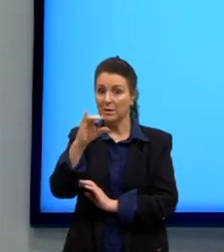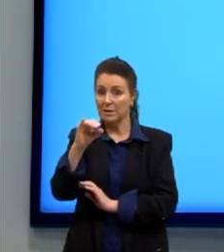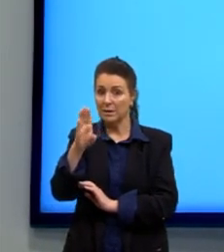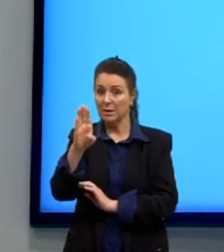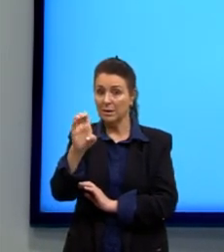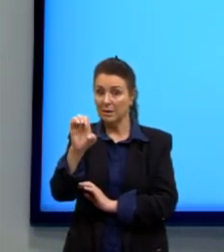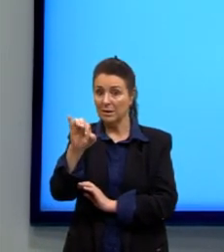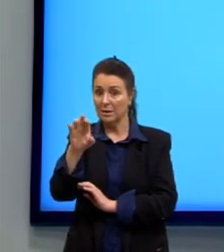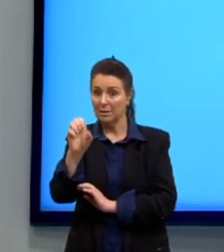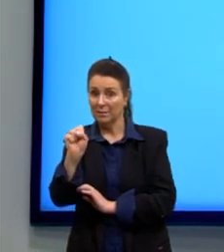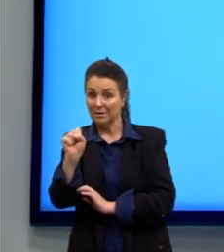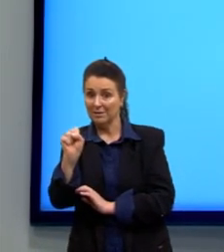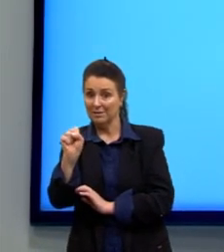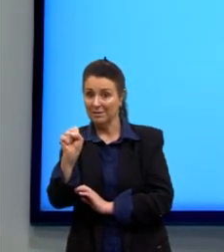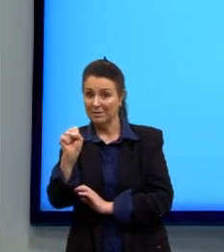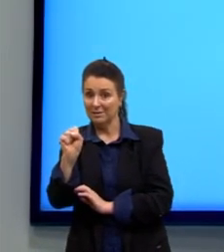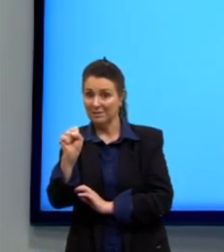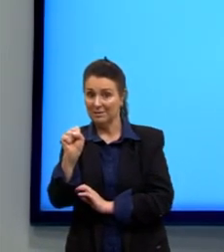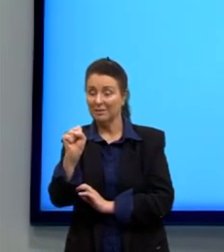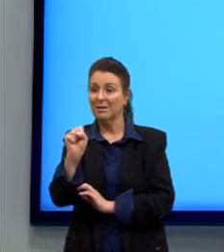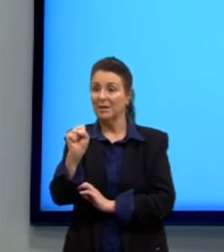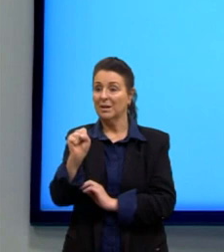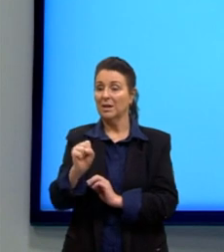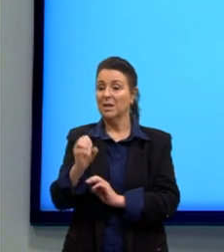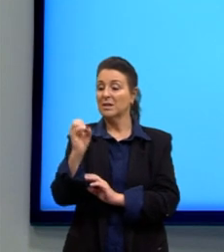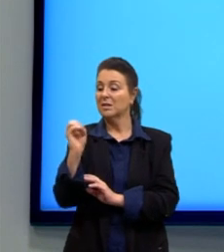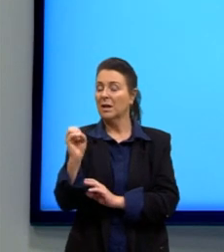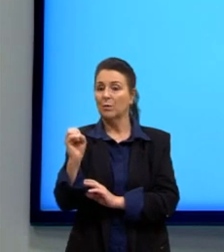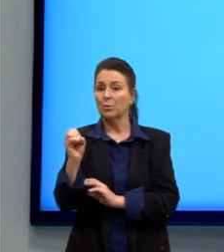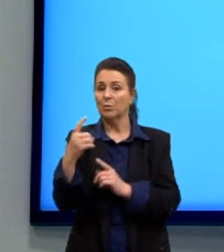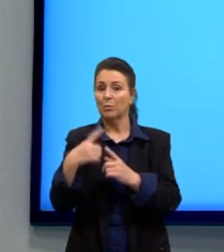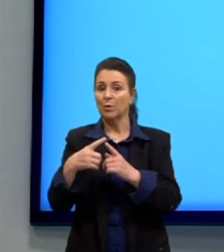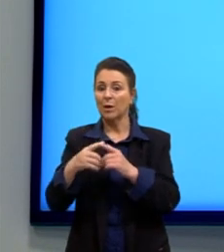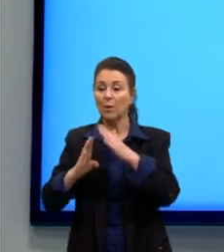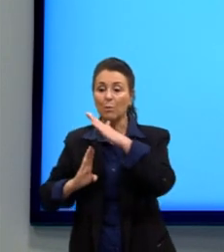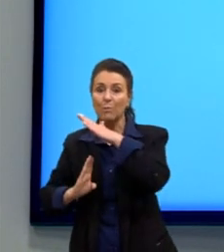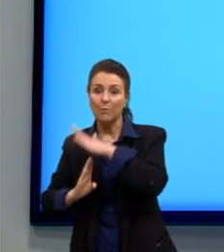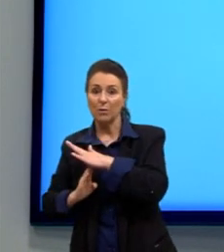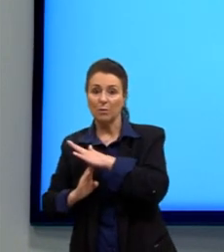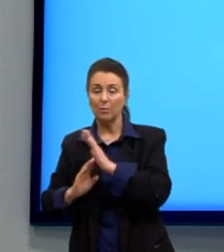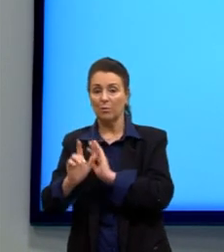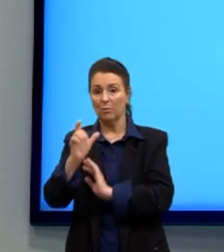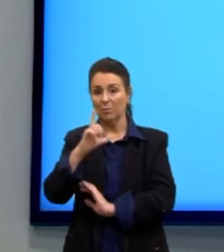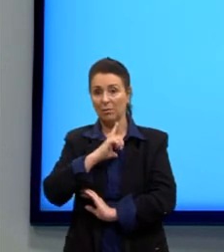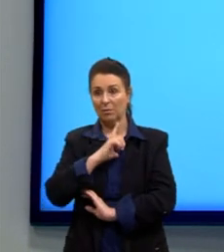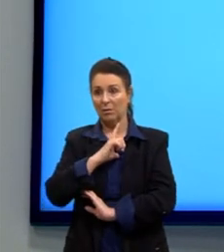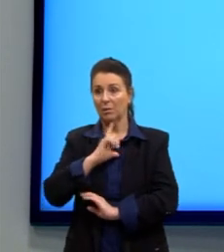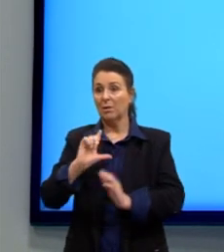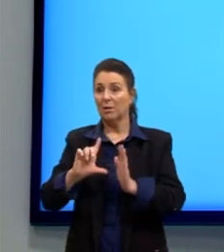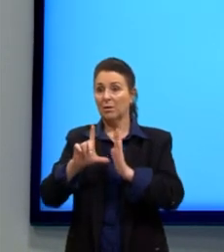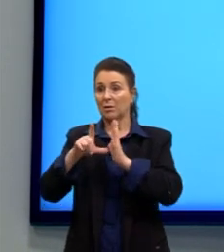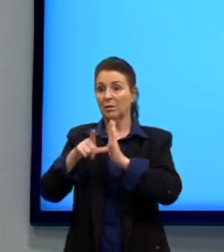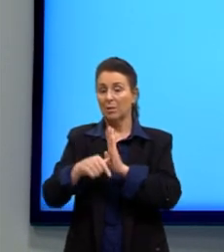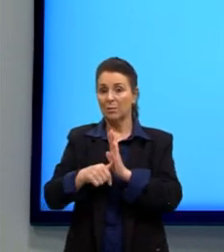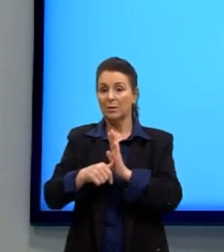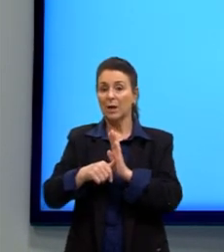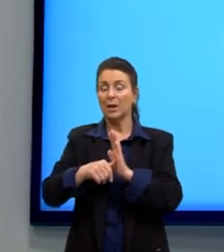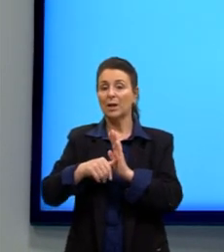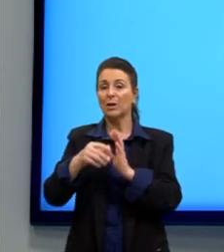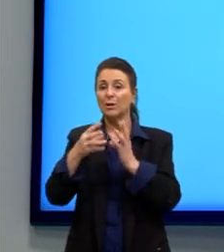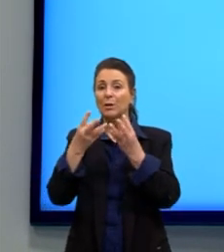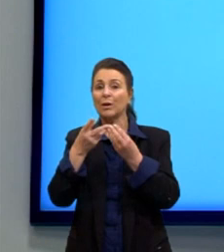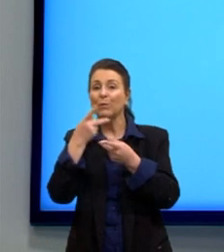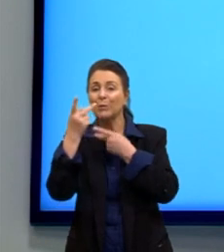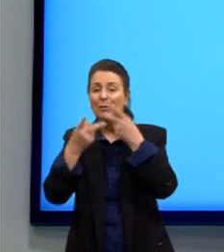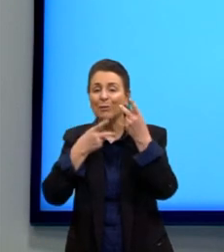sonora, tá? Decibéis. Zero, porque é o mínimo que a gente tem. Depois, então, a gente tem murmúrio com 20